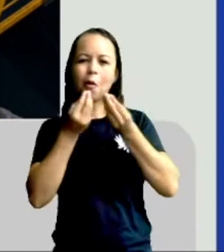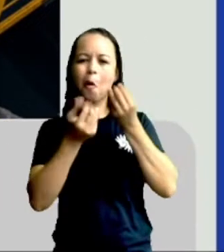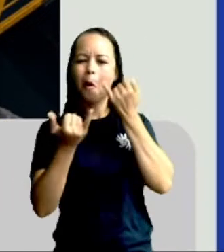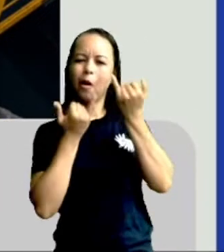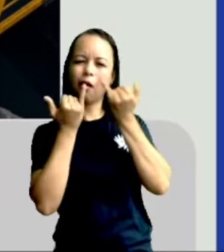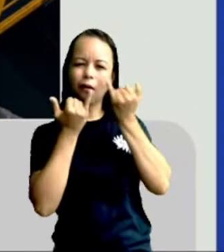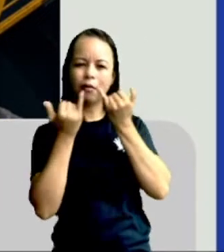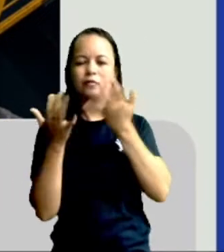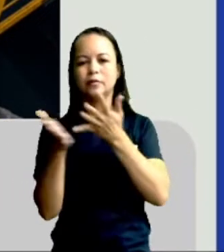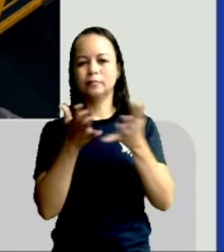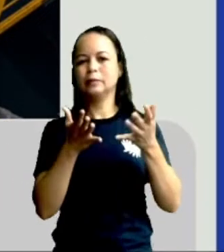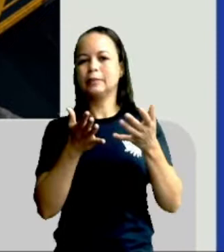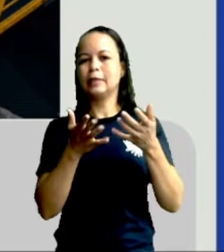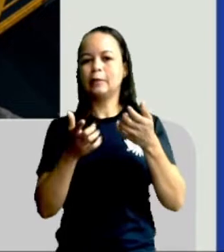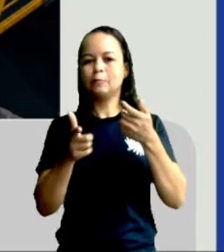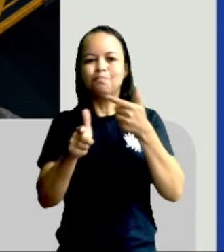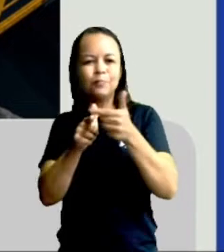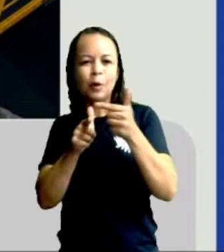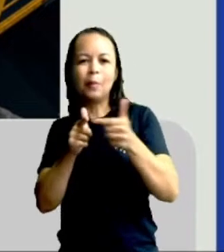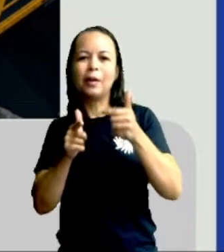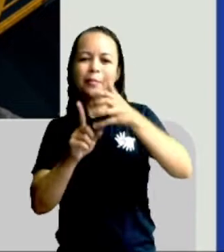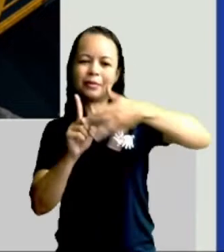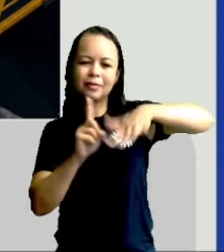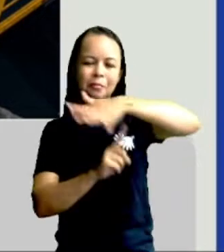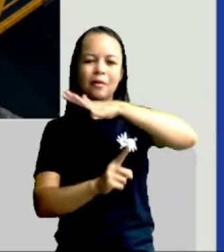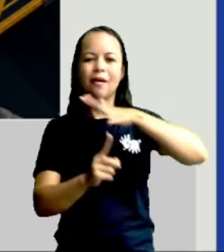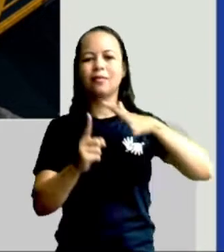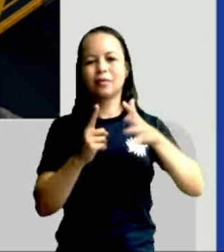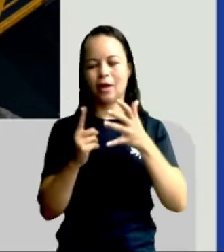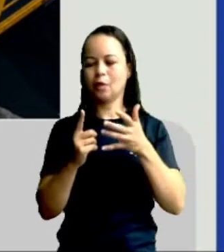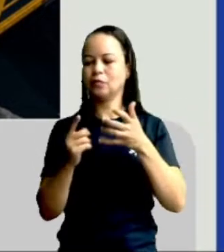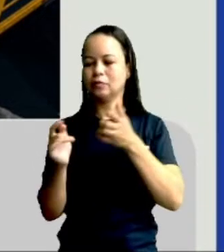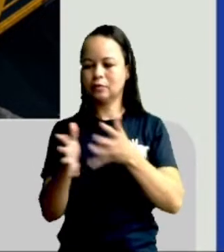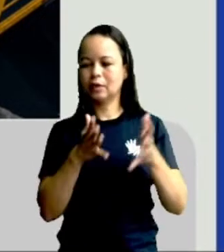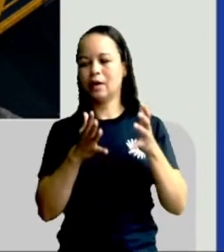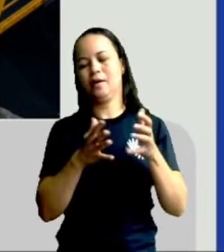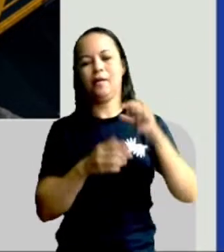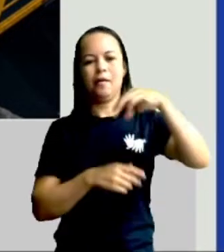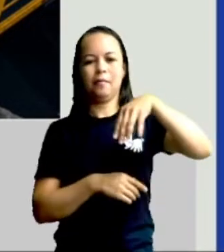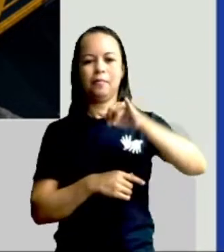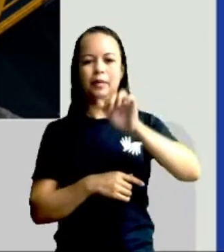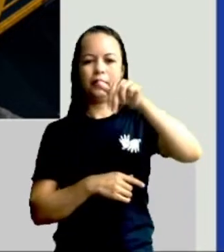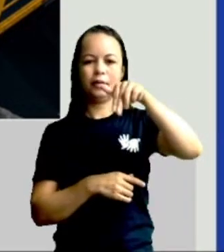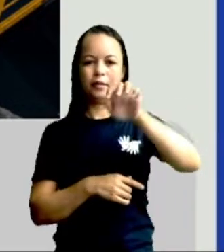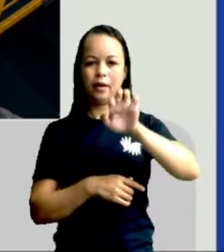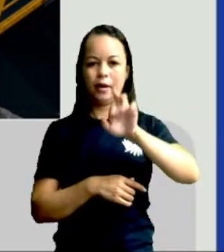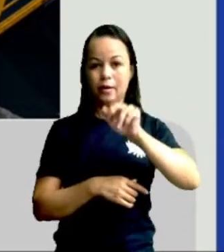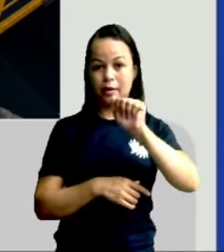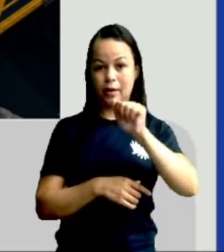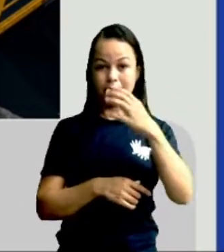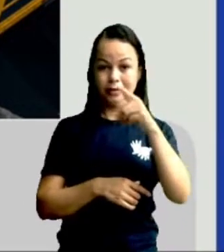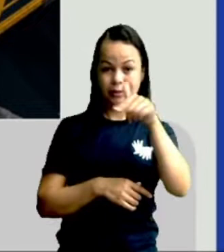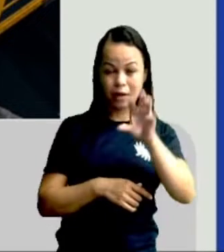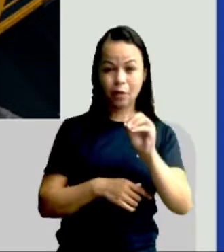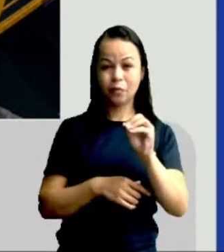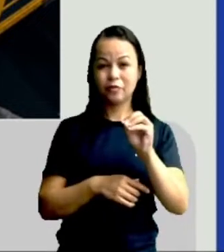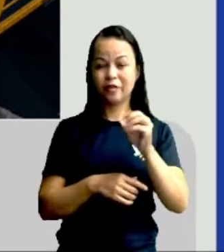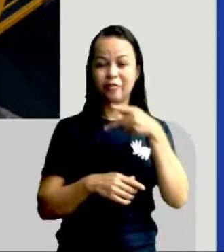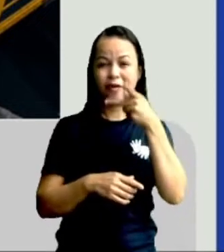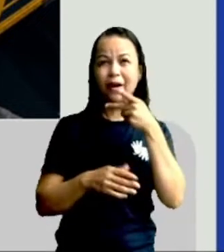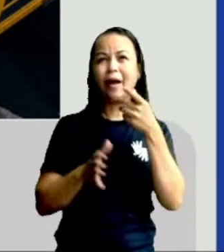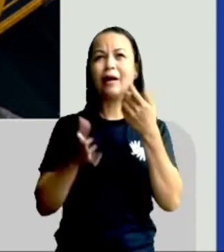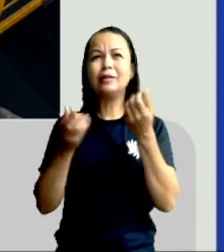Impacto ambiental da mineração. Porque, gente, falar da exploração mineral sem falar sobre o impacto ambiental e quais são